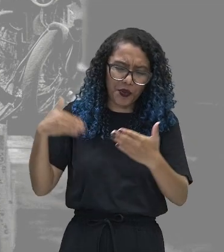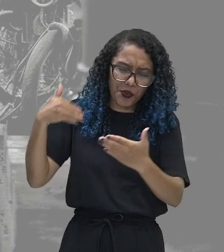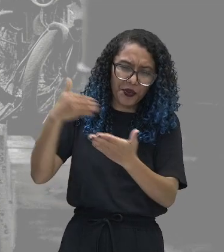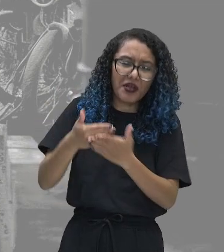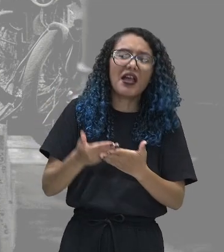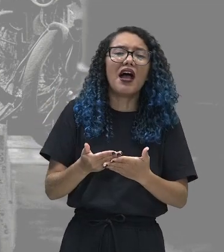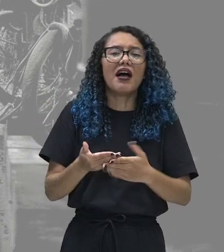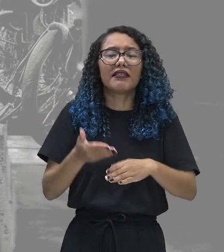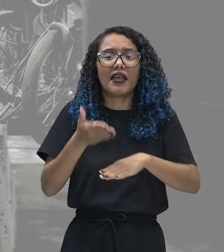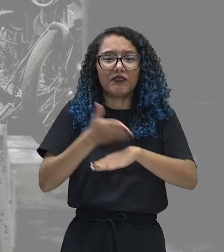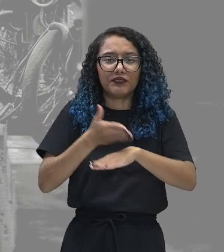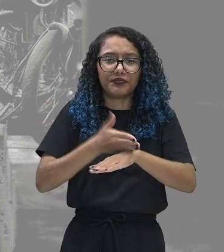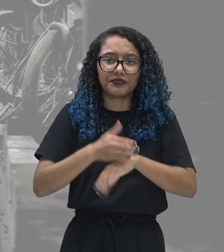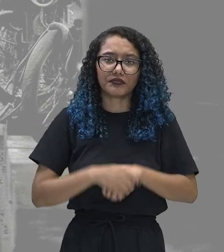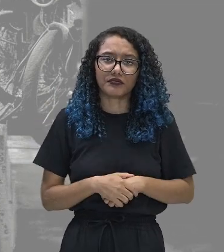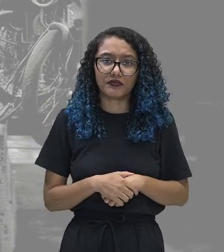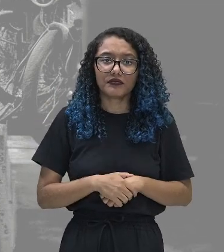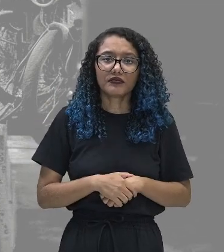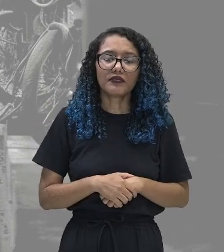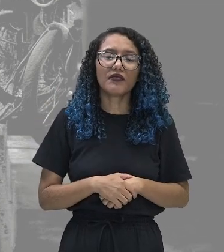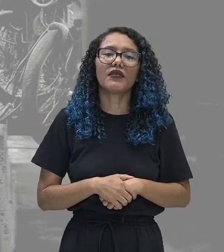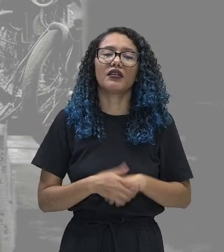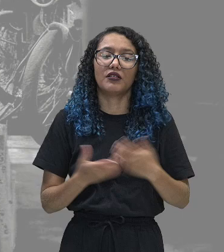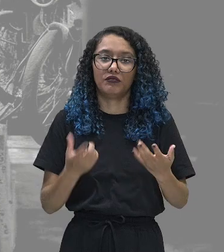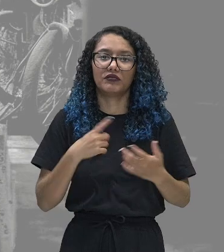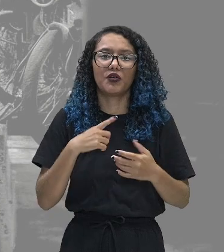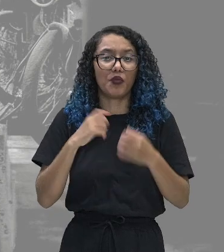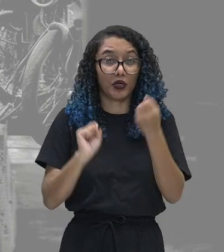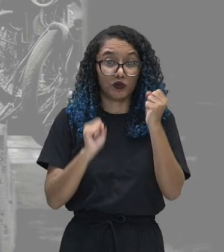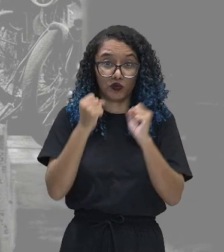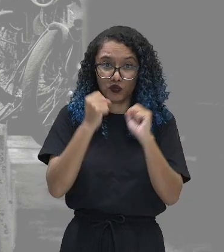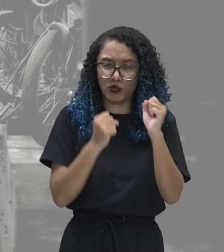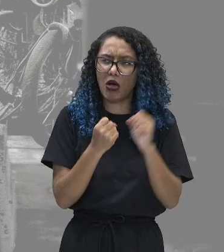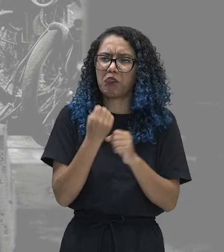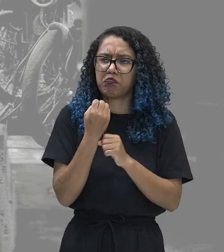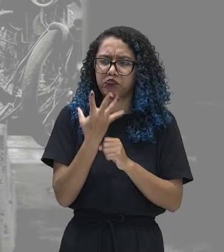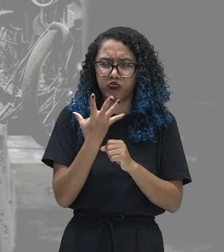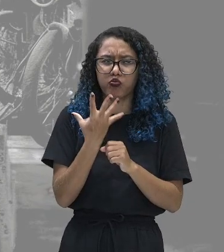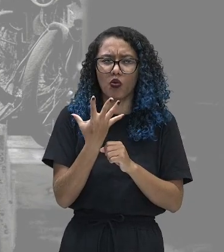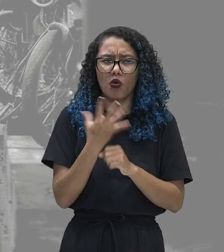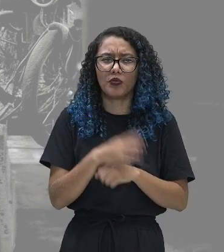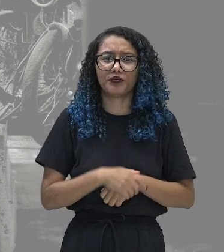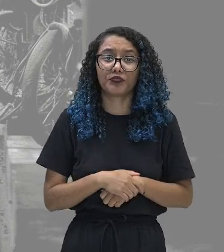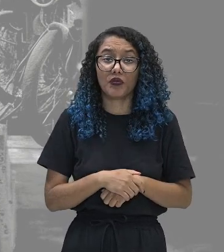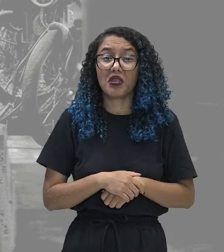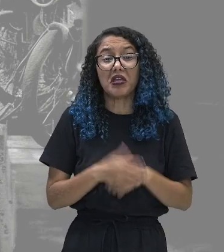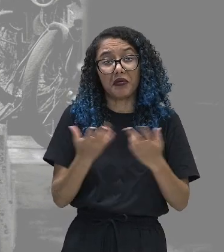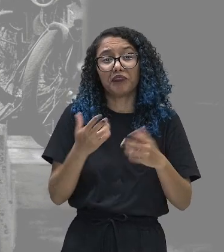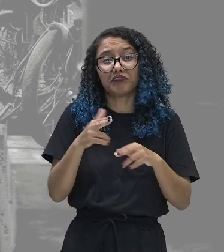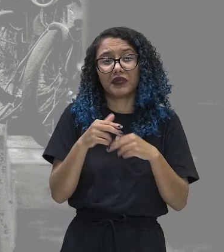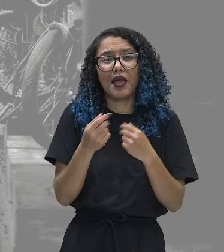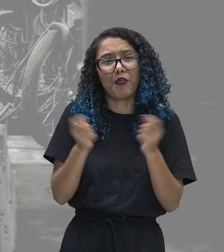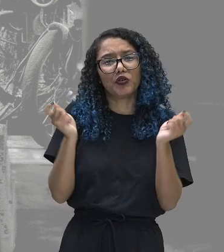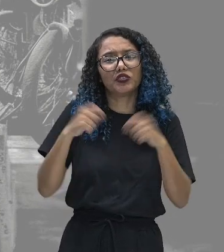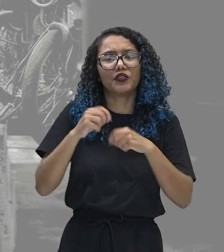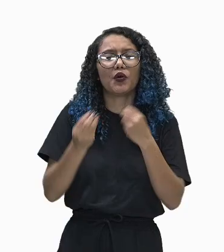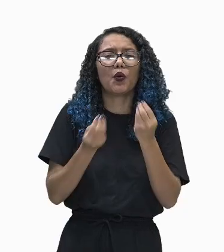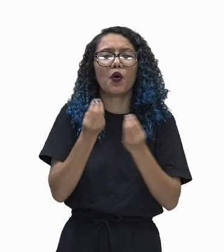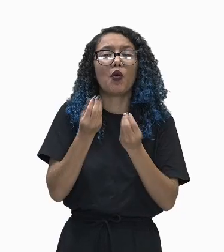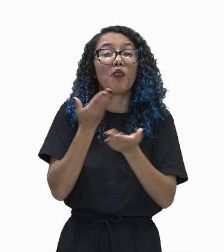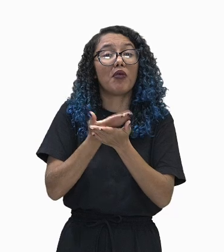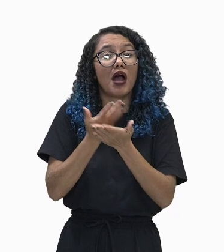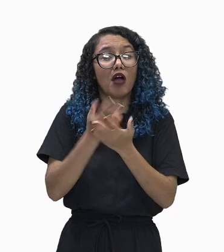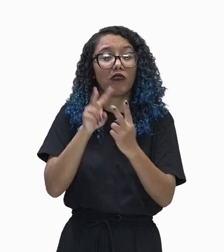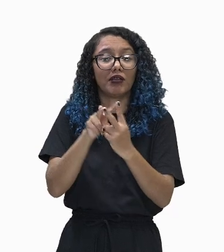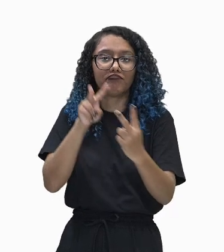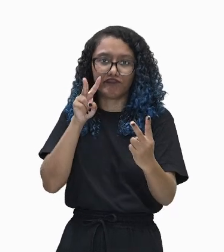e uma indústria forte que nos possibilita inclusive ter uma aula mediada por tecnologia nos dias de hoje. Vamos ao texto.